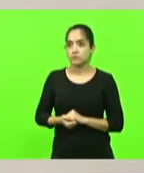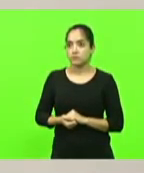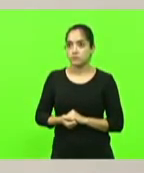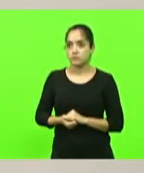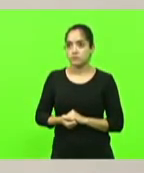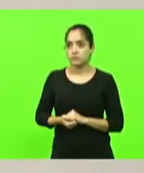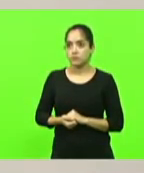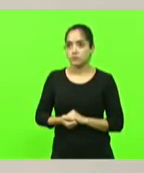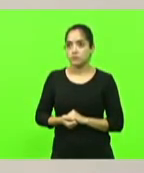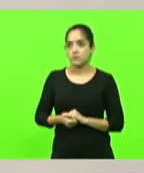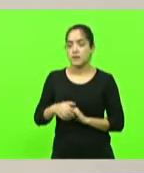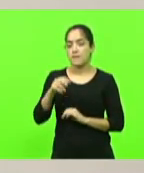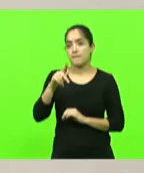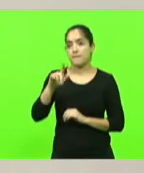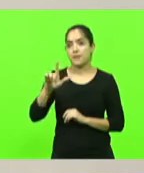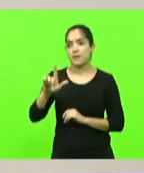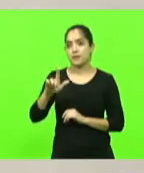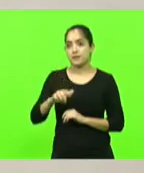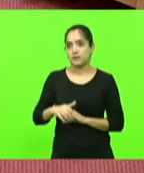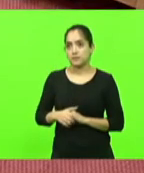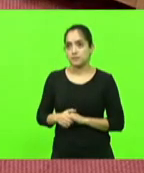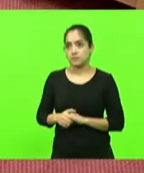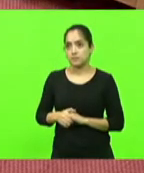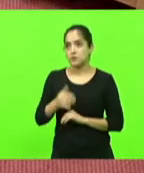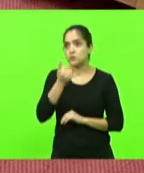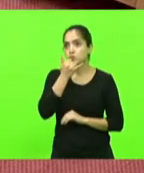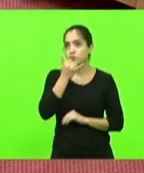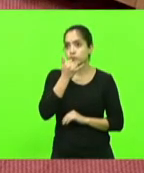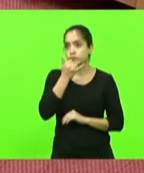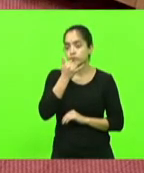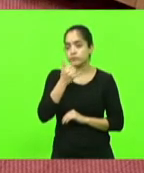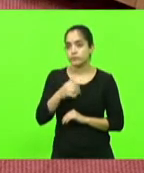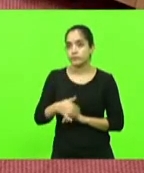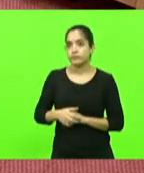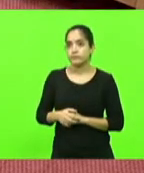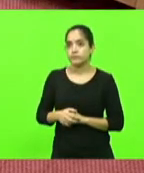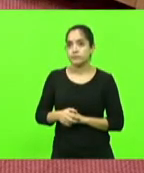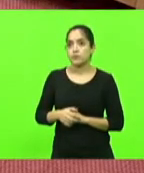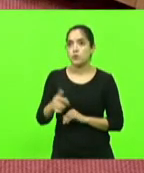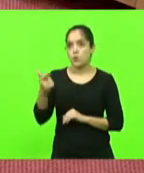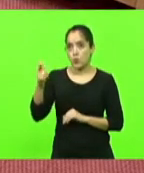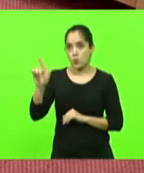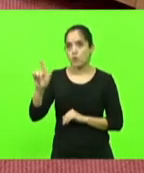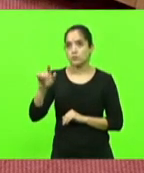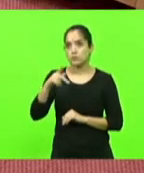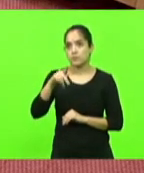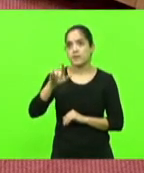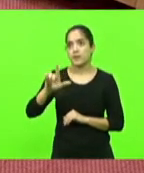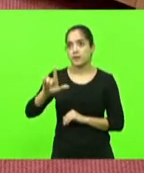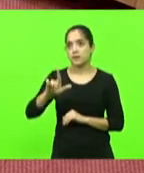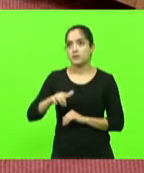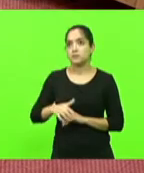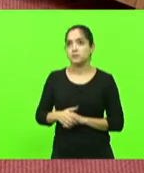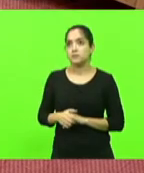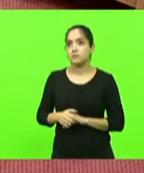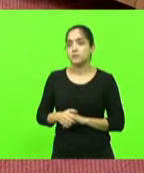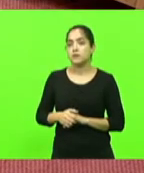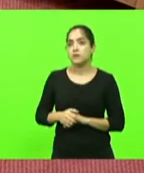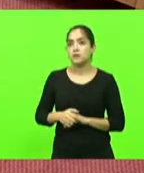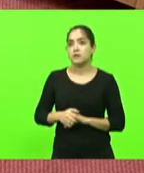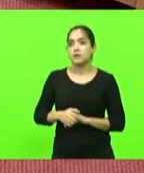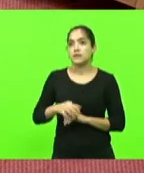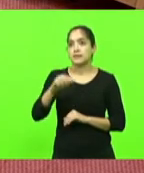PL desculpa mais uma vez e aí o próximo partido é o PL com o mesmo tempo 7